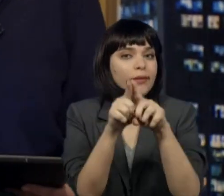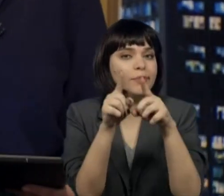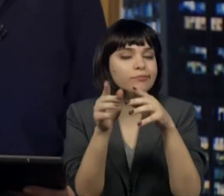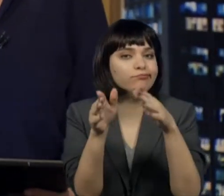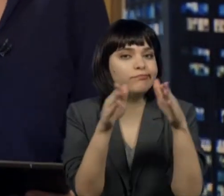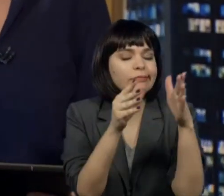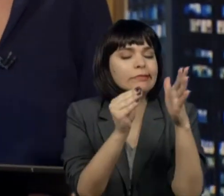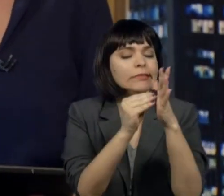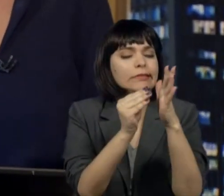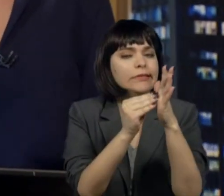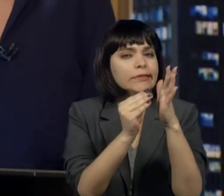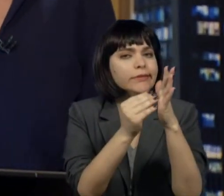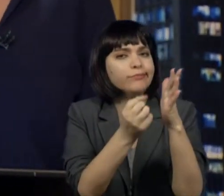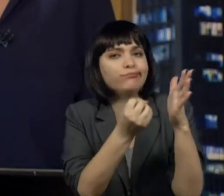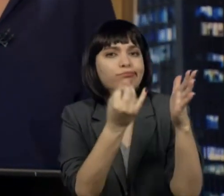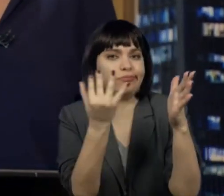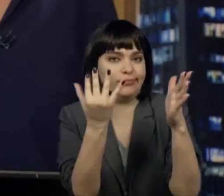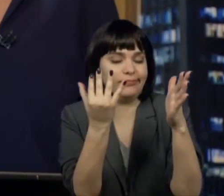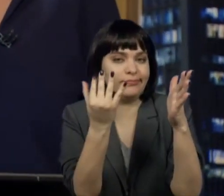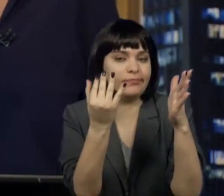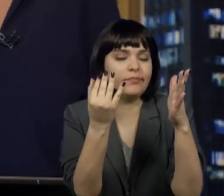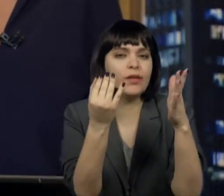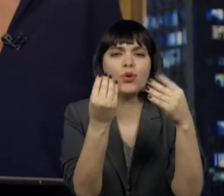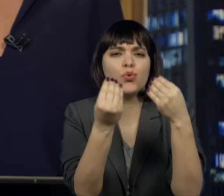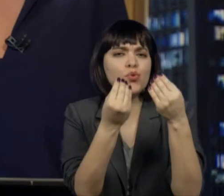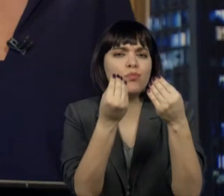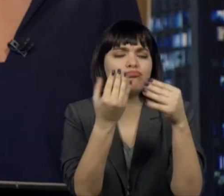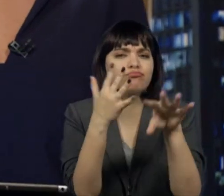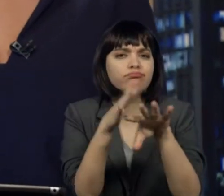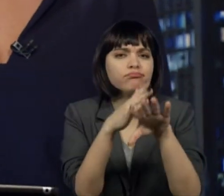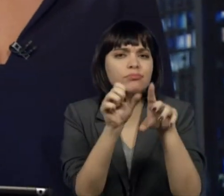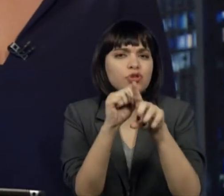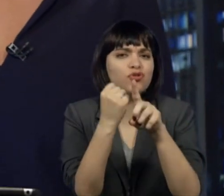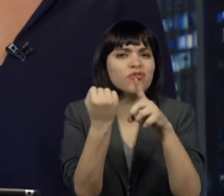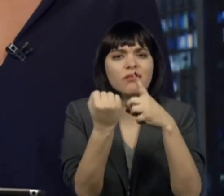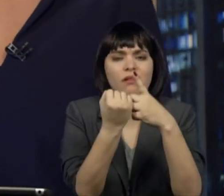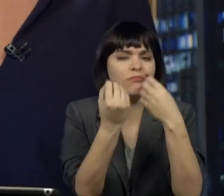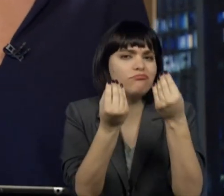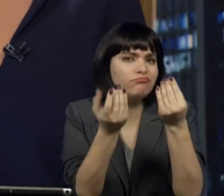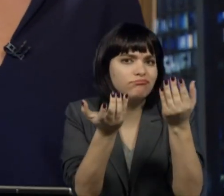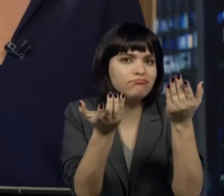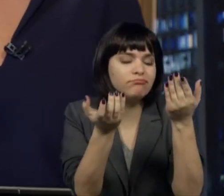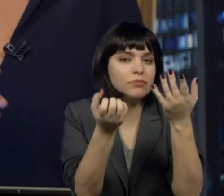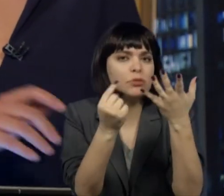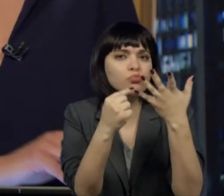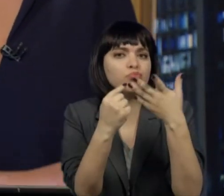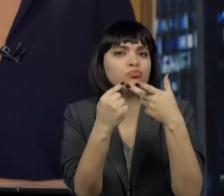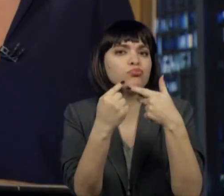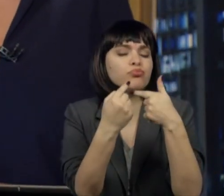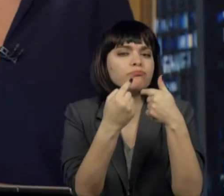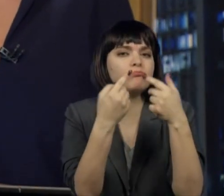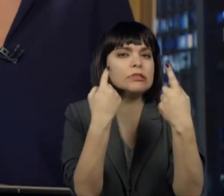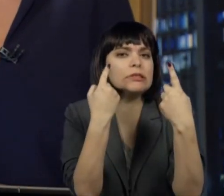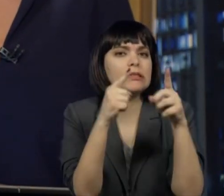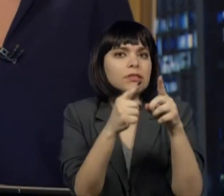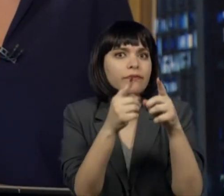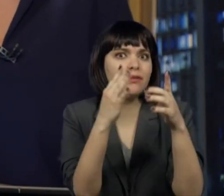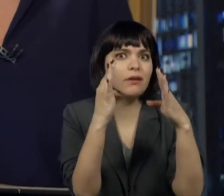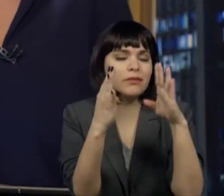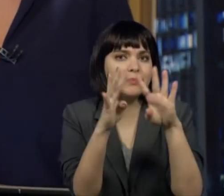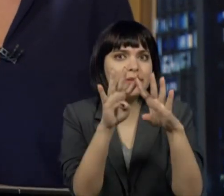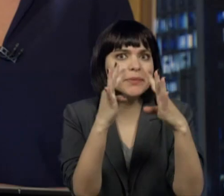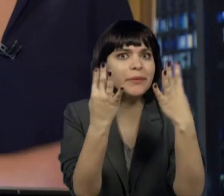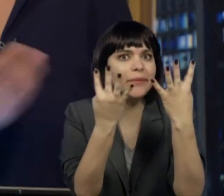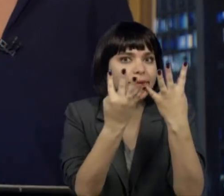e sobre o muito que ainda falta ser feito. Como tornar a sociedade mais inclusiva? Quais os desafios em meio à